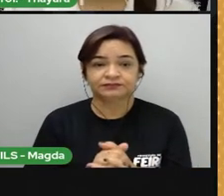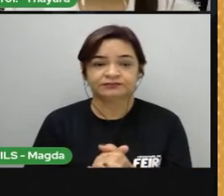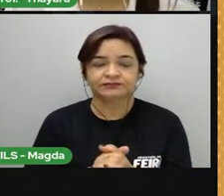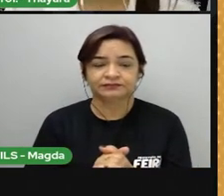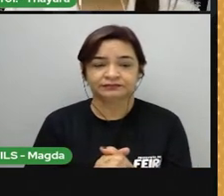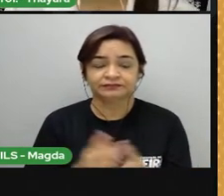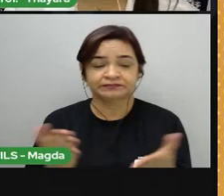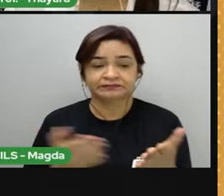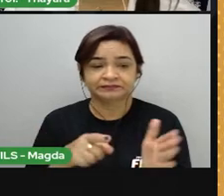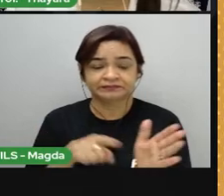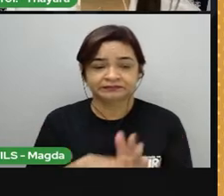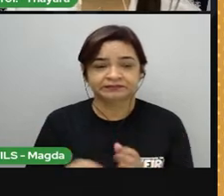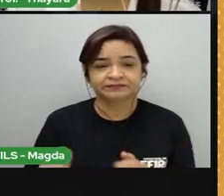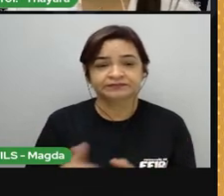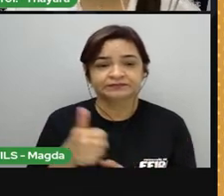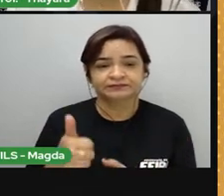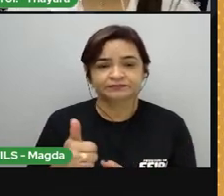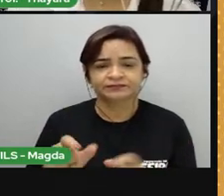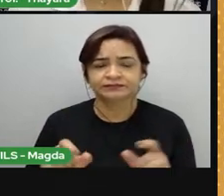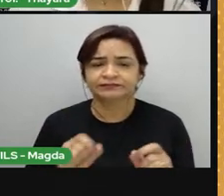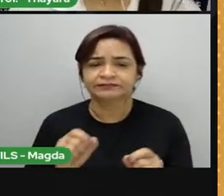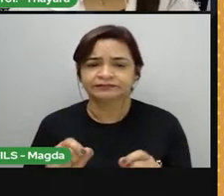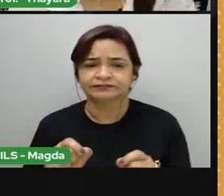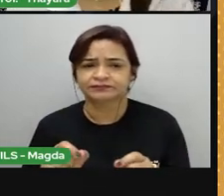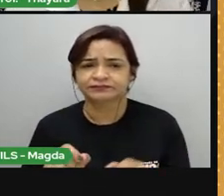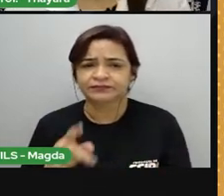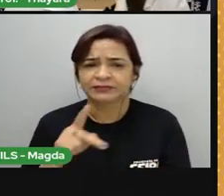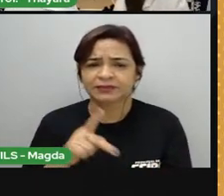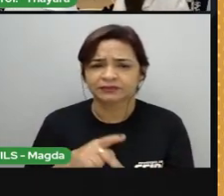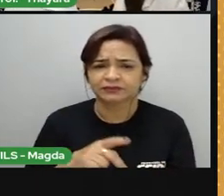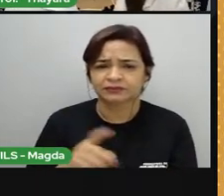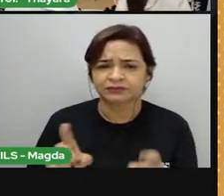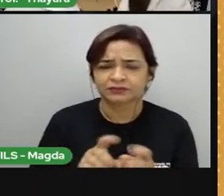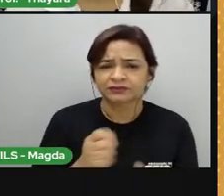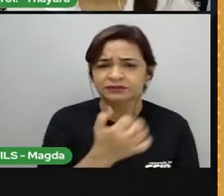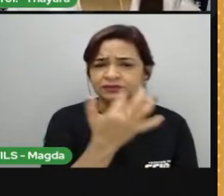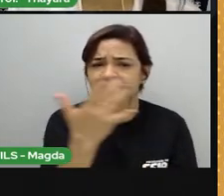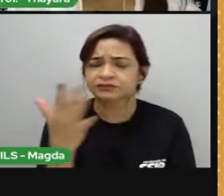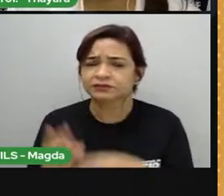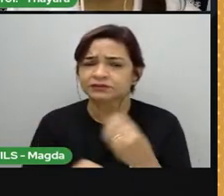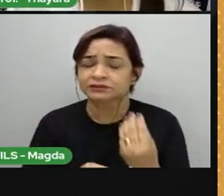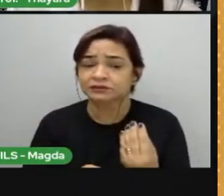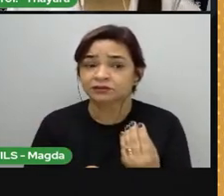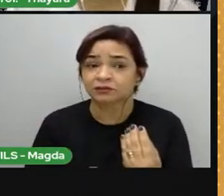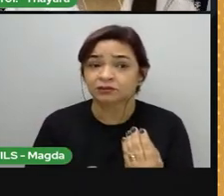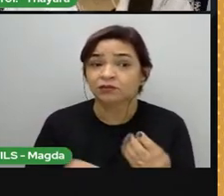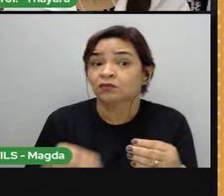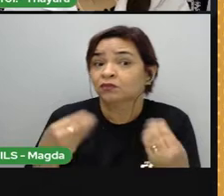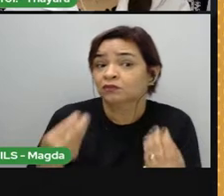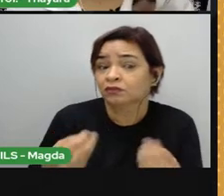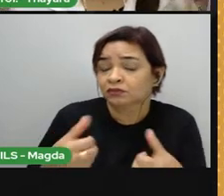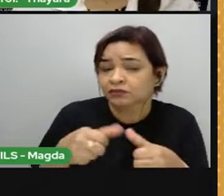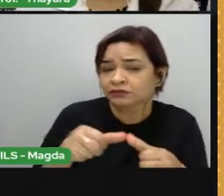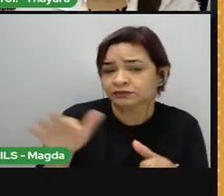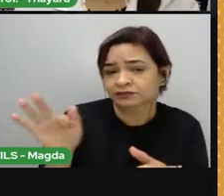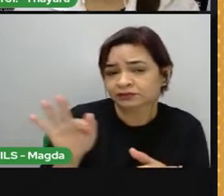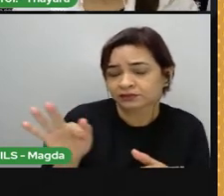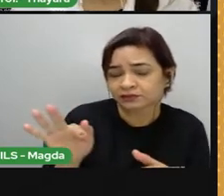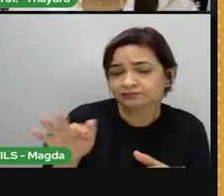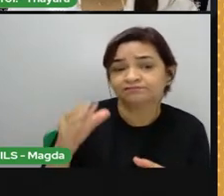A pergunta de número 1 era, são tipos de rochas encontradas na natureza, exceto a letra C,